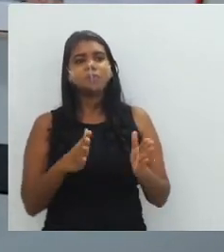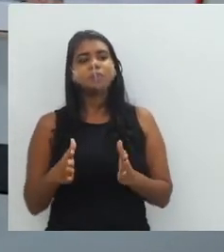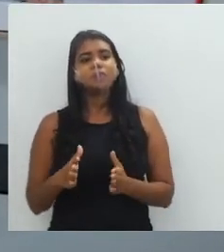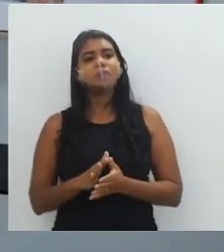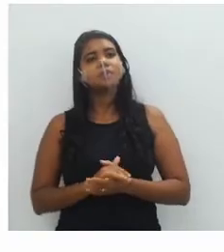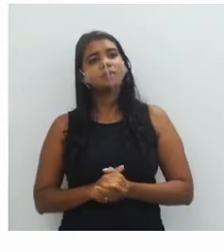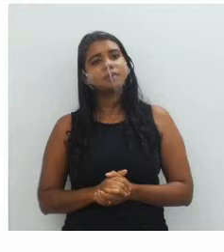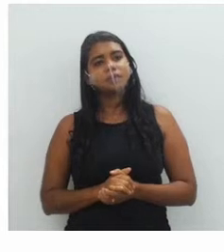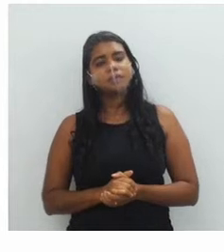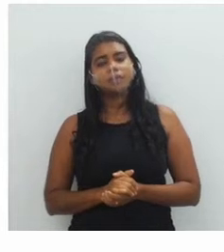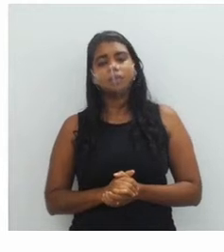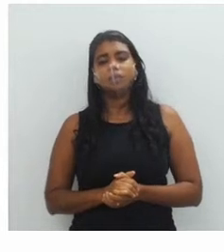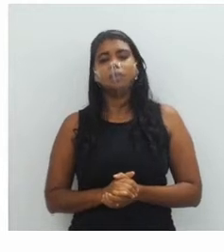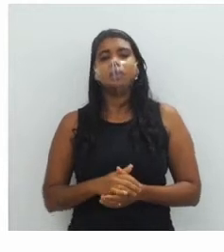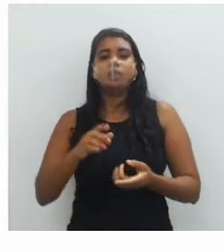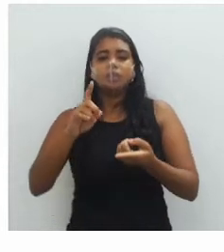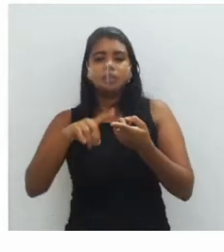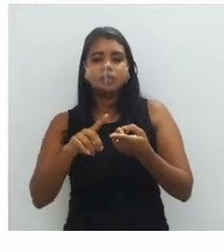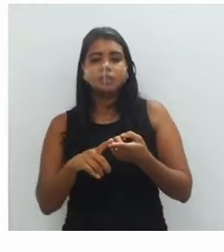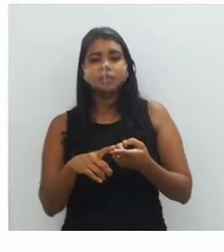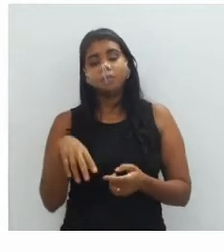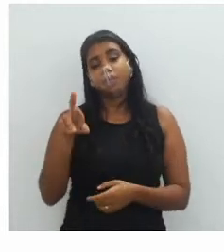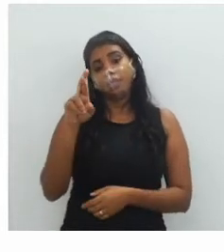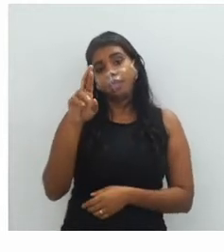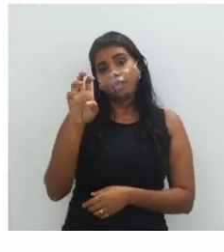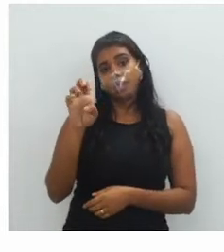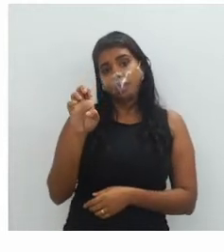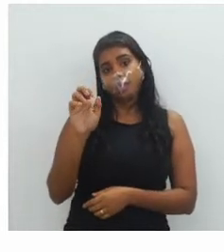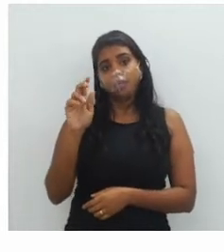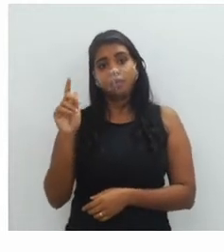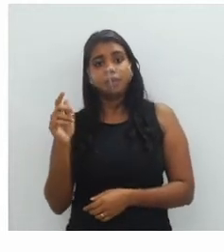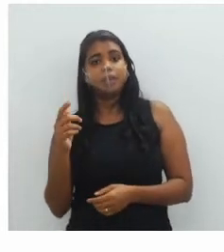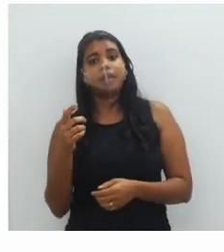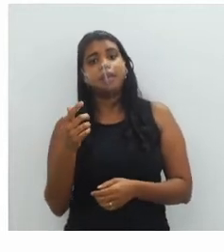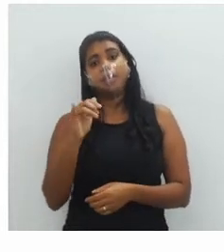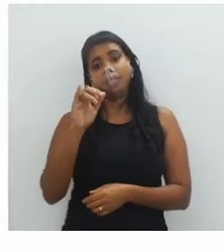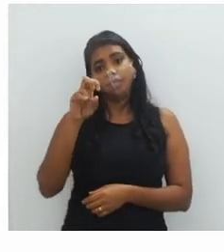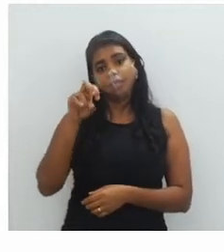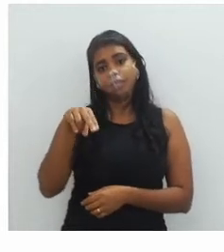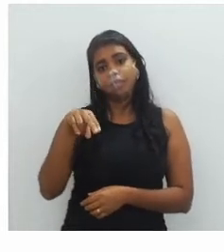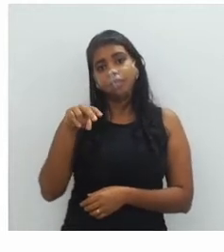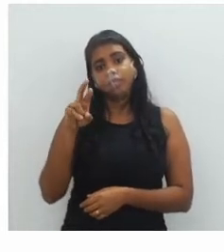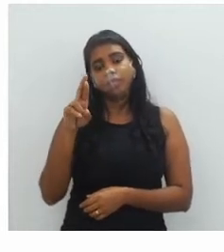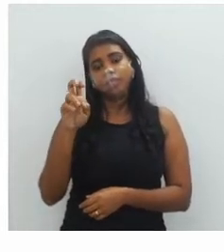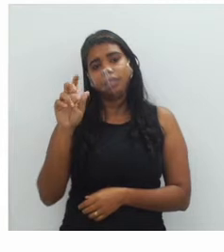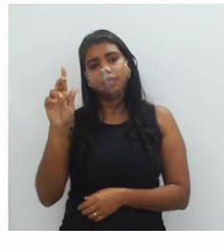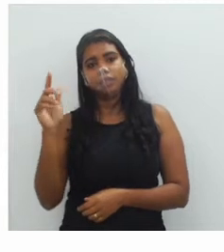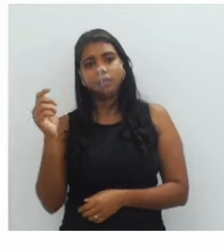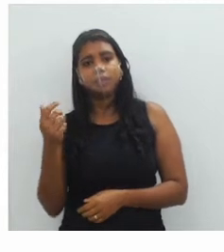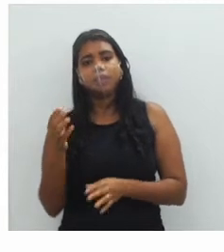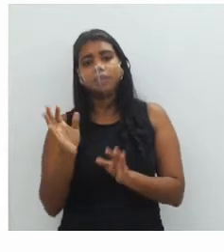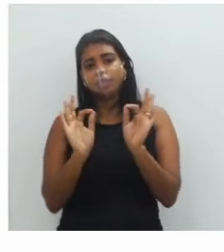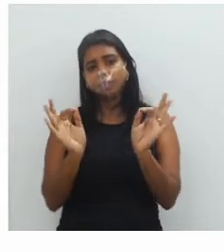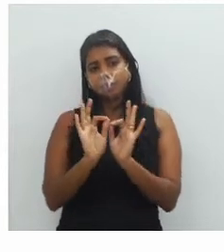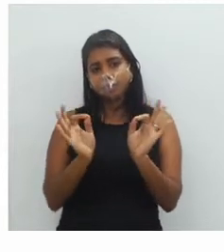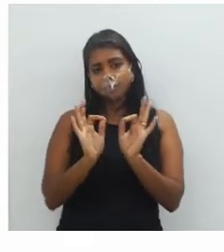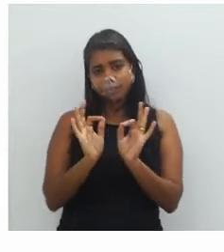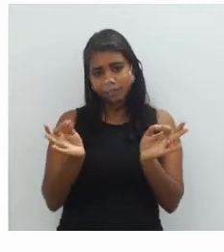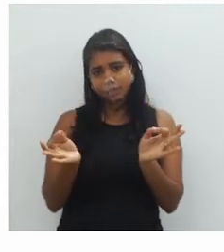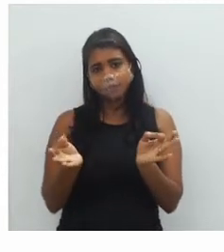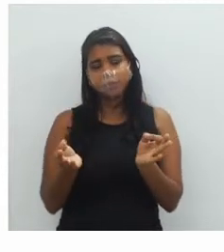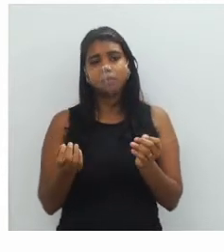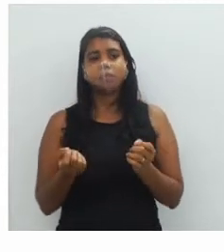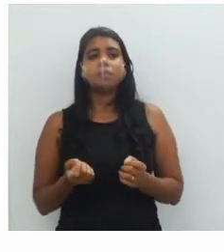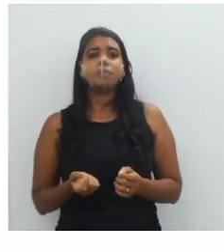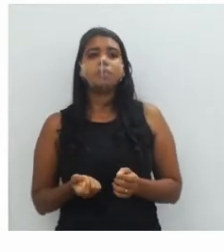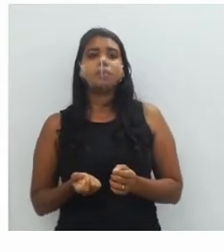Além das texturas regulares e irregulares, a gente tem também as texturas simples e texturas